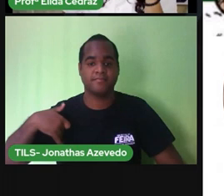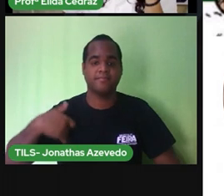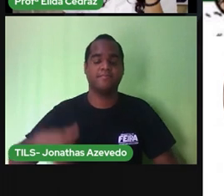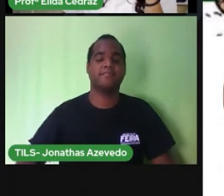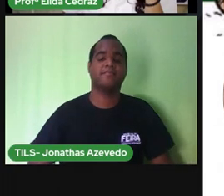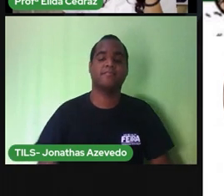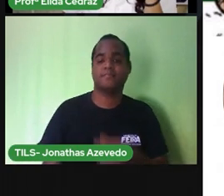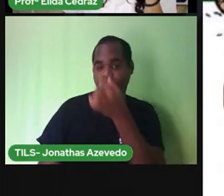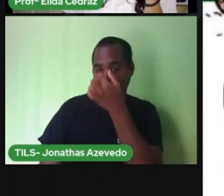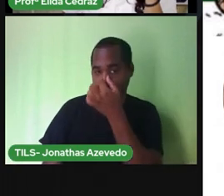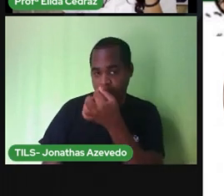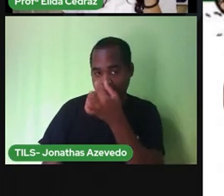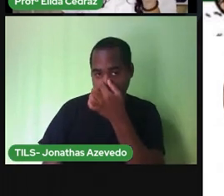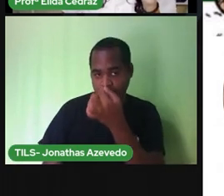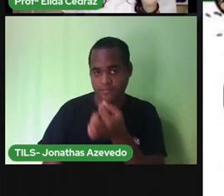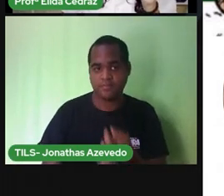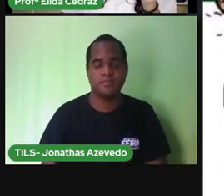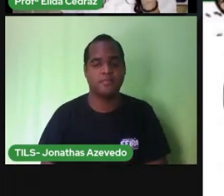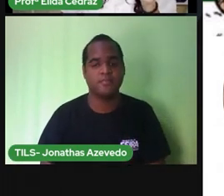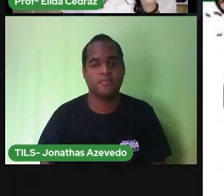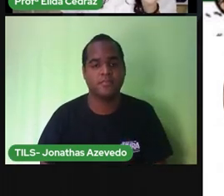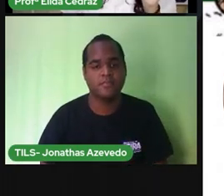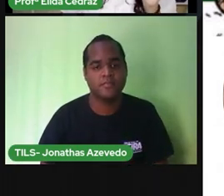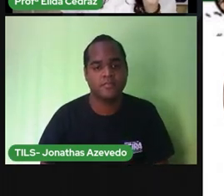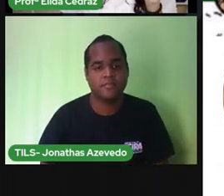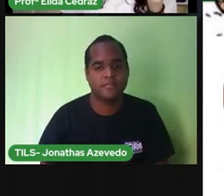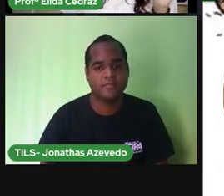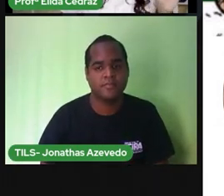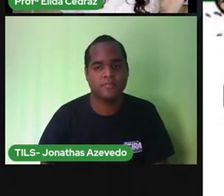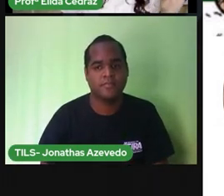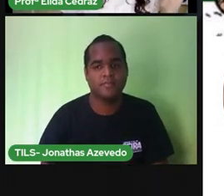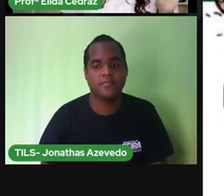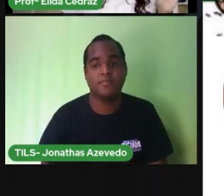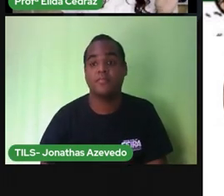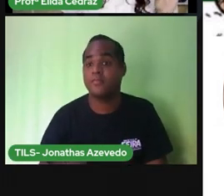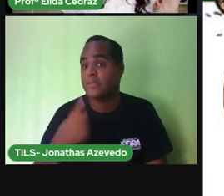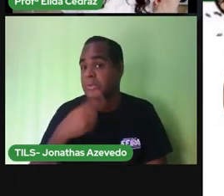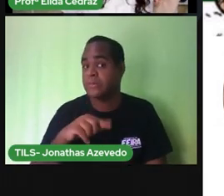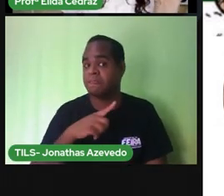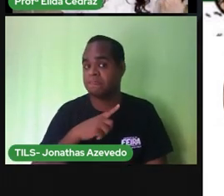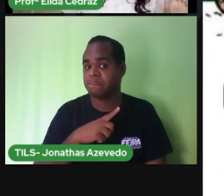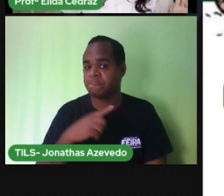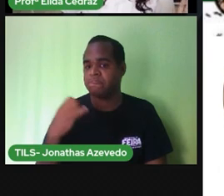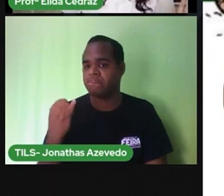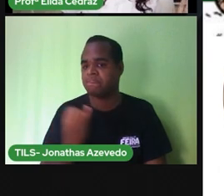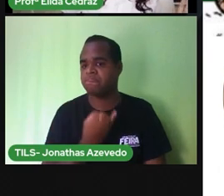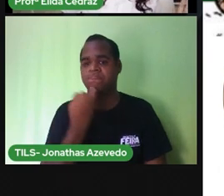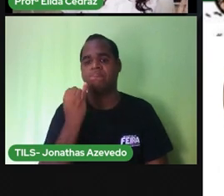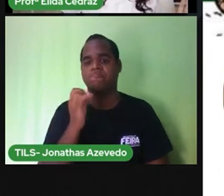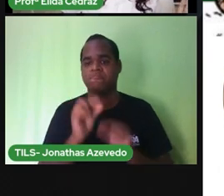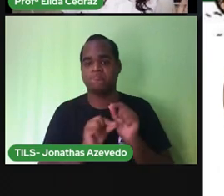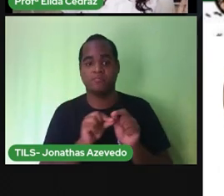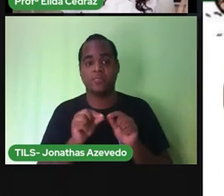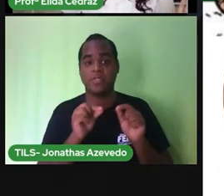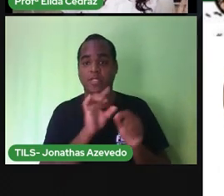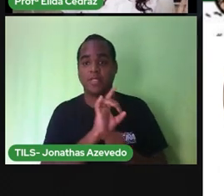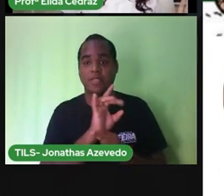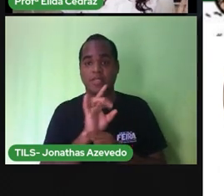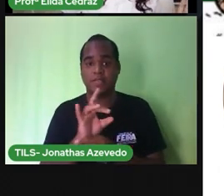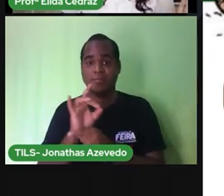nariz e nós temos um produto específico para cada um